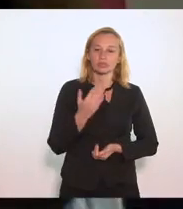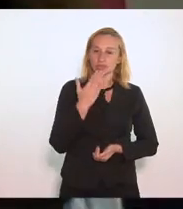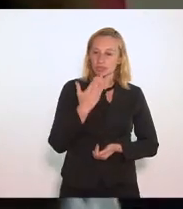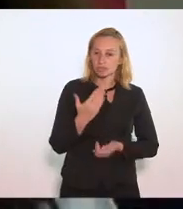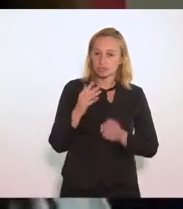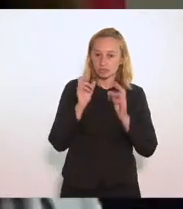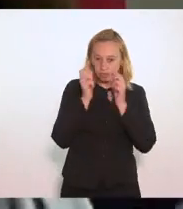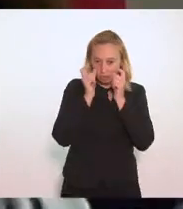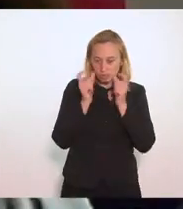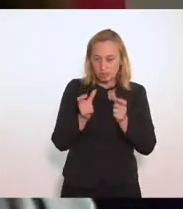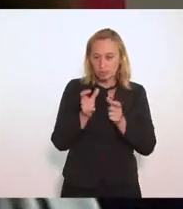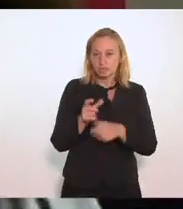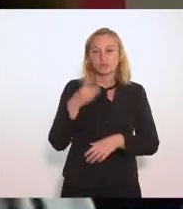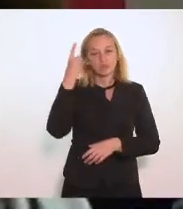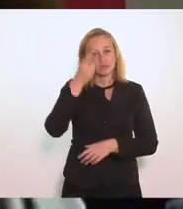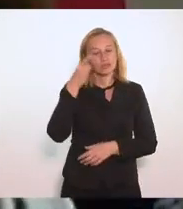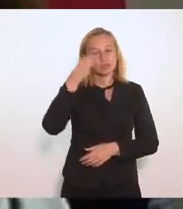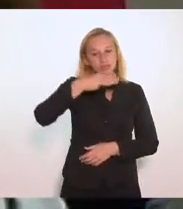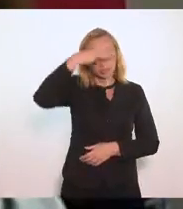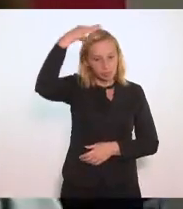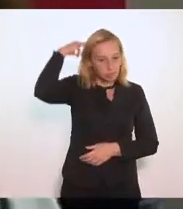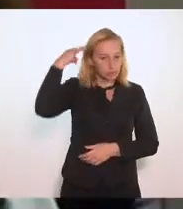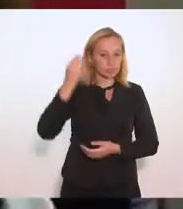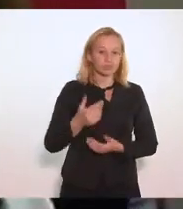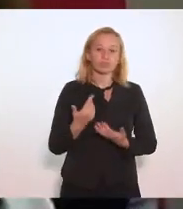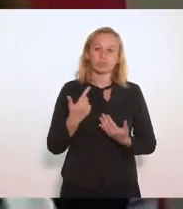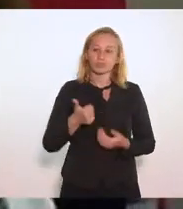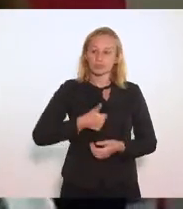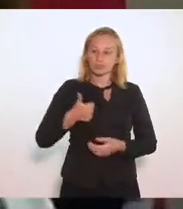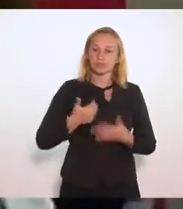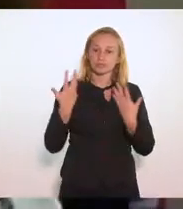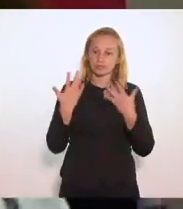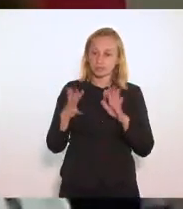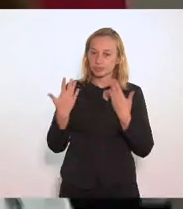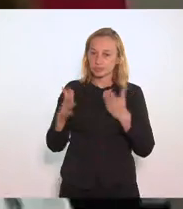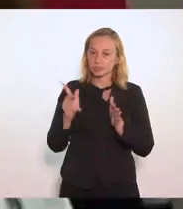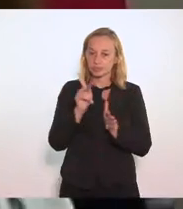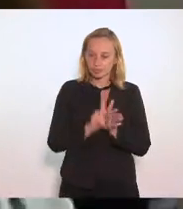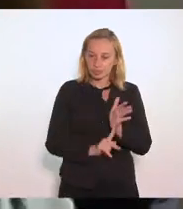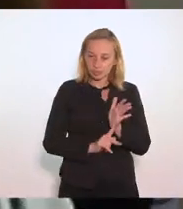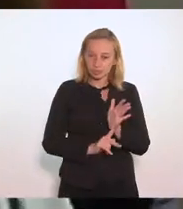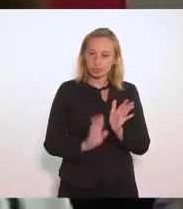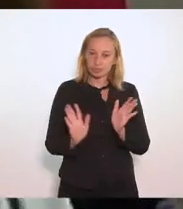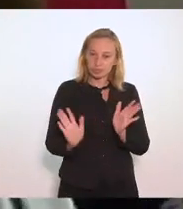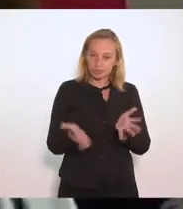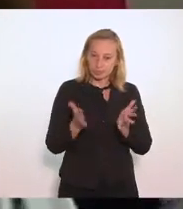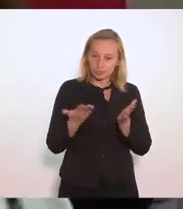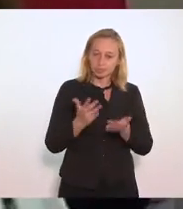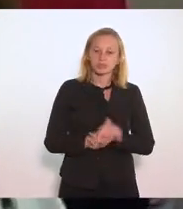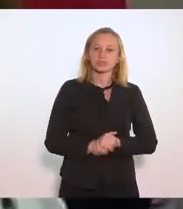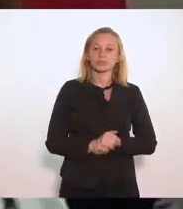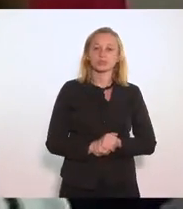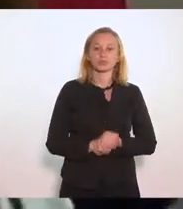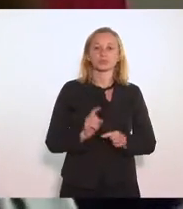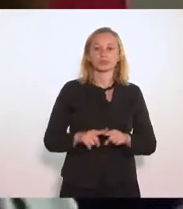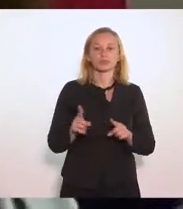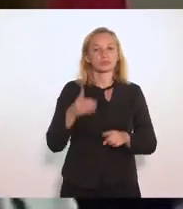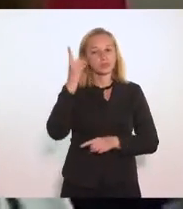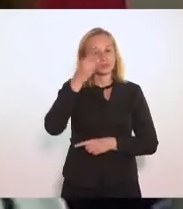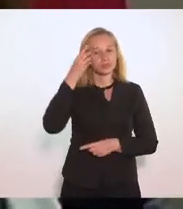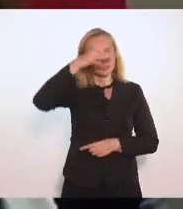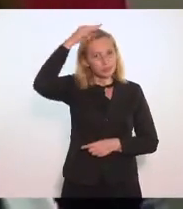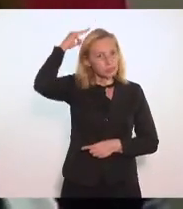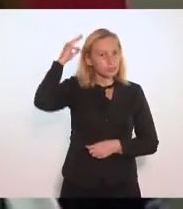atenção do deputado Márcio Pacheco primeiro elogiar aqui o projeto a iniciativa do autor mas deputado Márcio